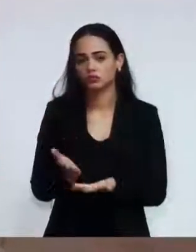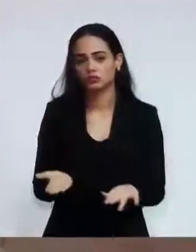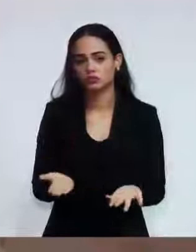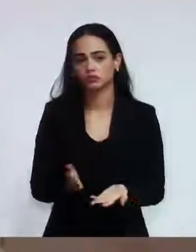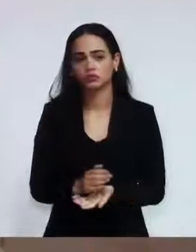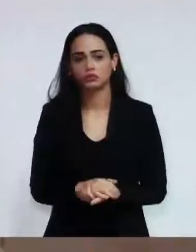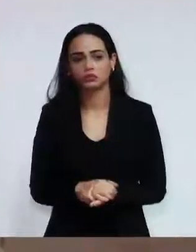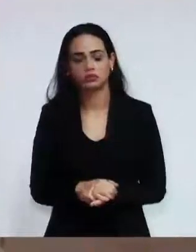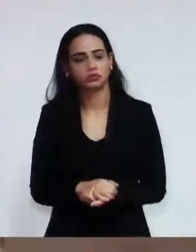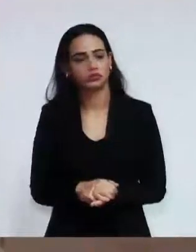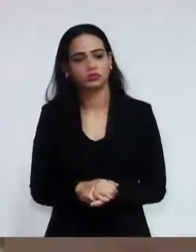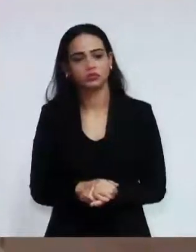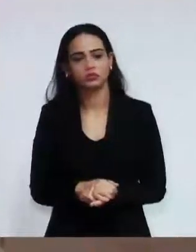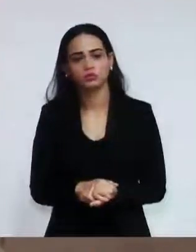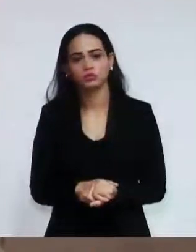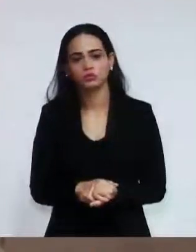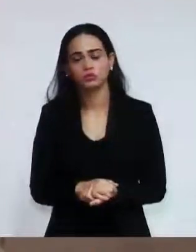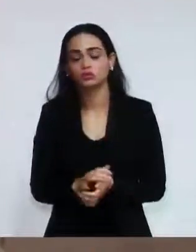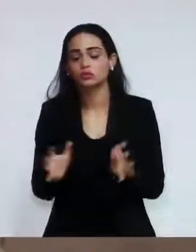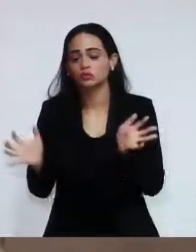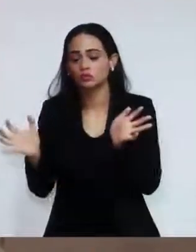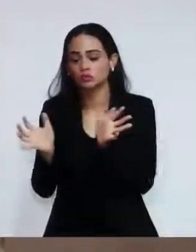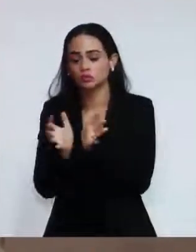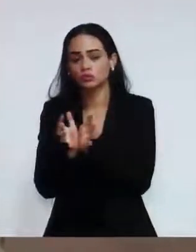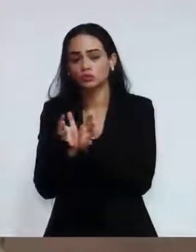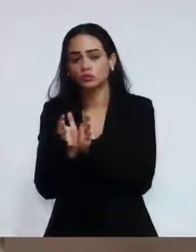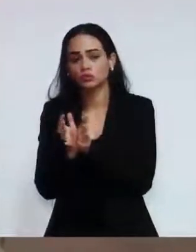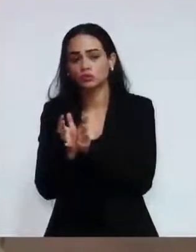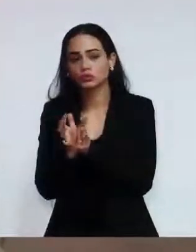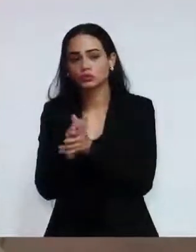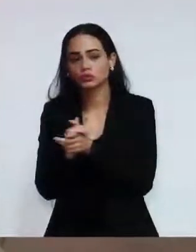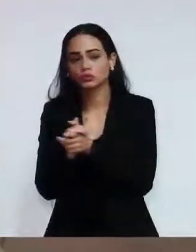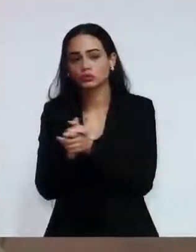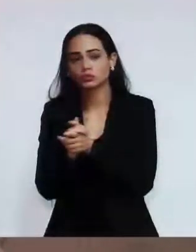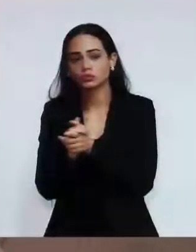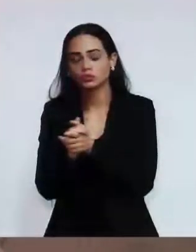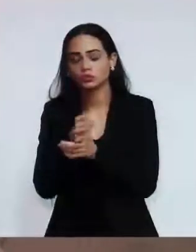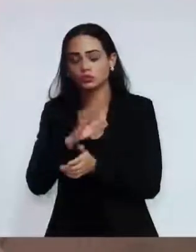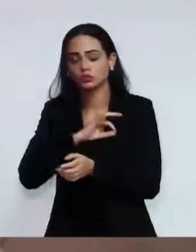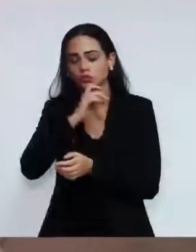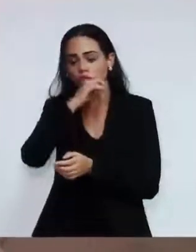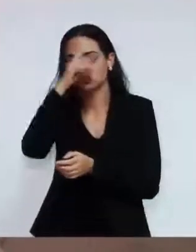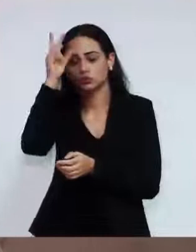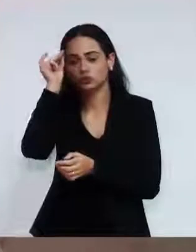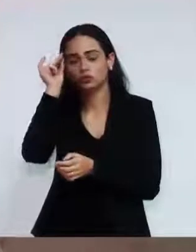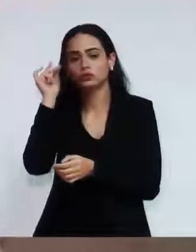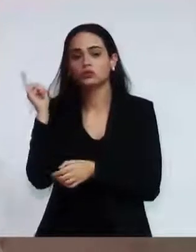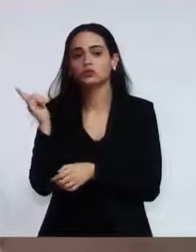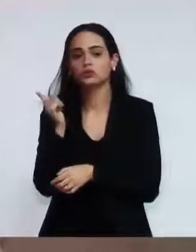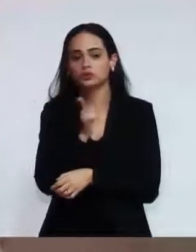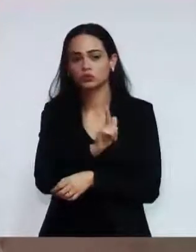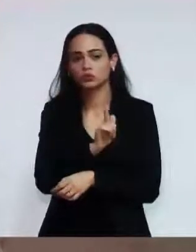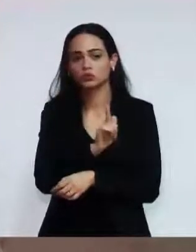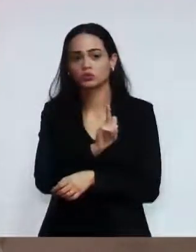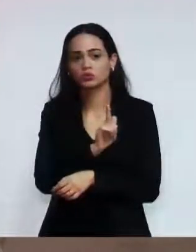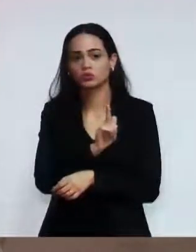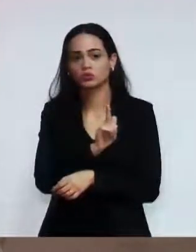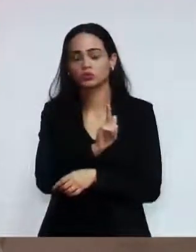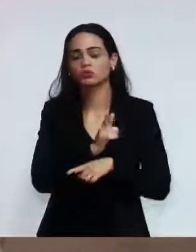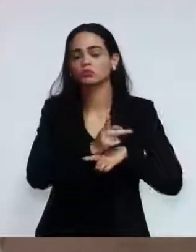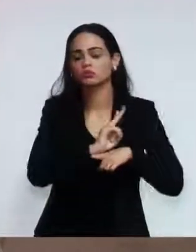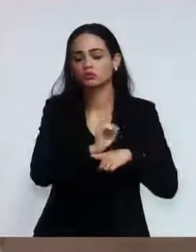Para que o tático da prefeitura de Vinhedo, que é a Guarda Municipal de Vinhedo, possa fazer um serviço